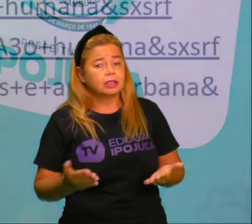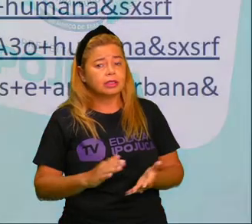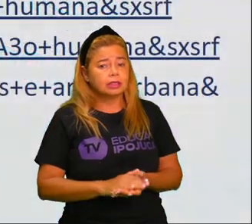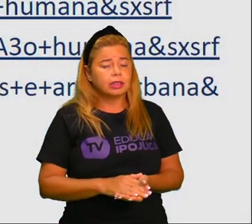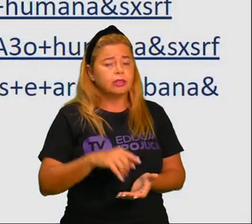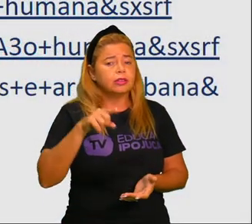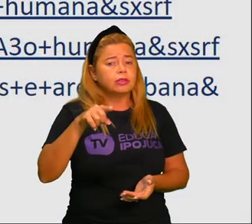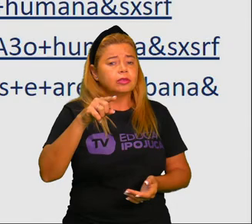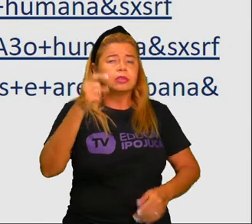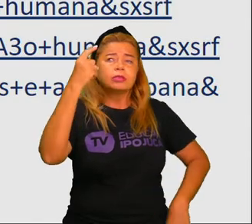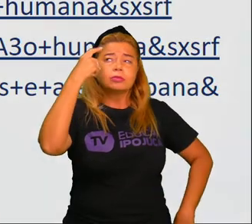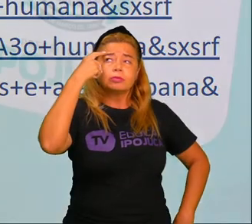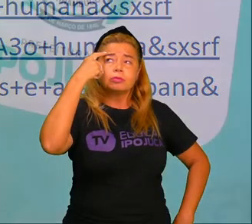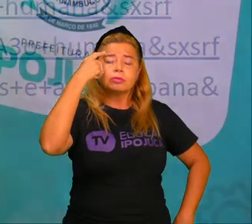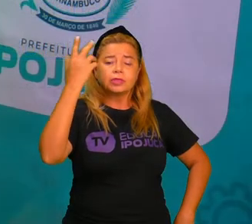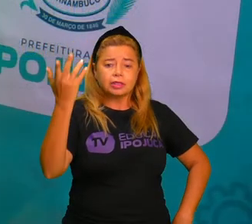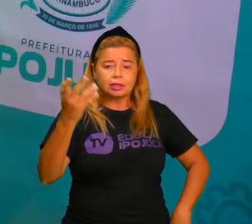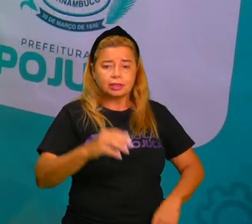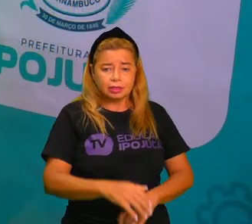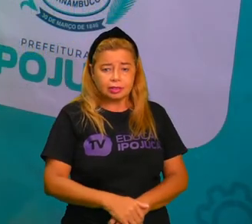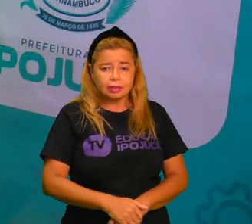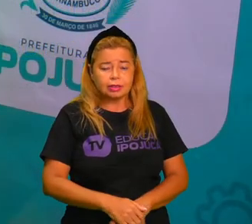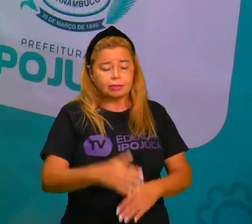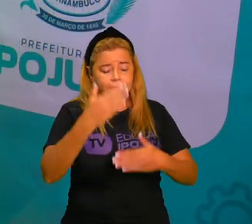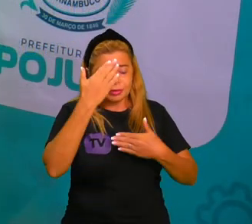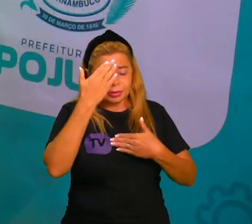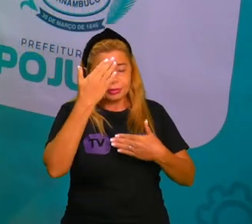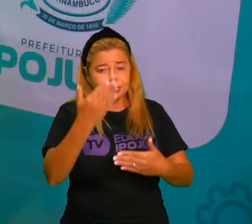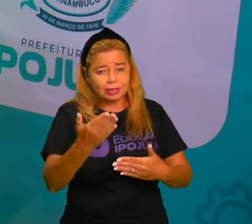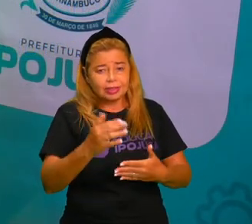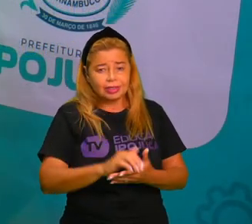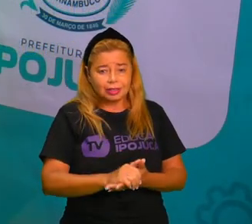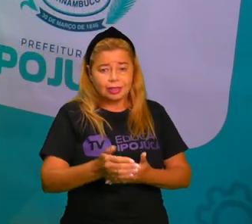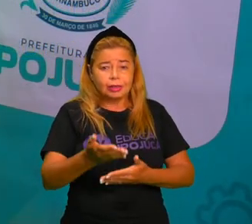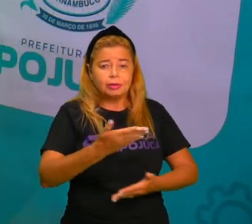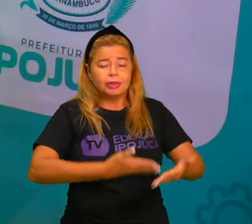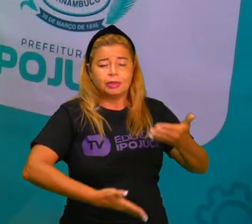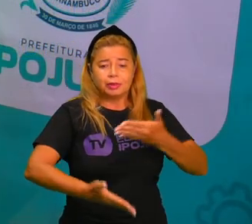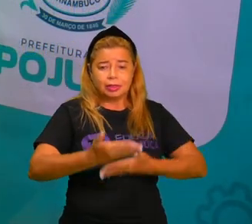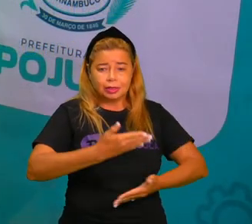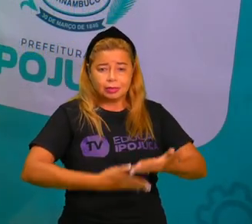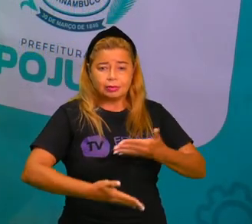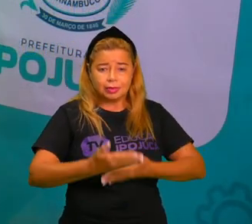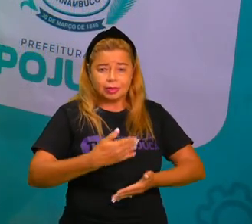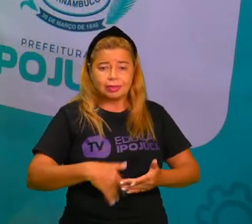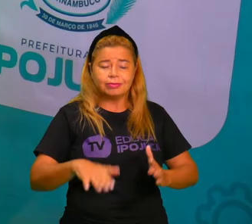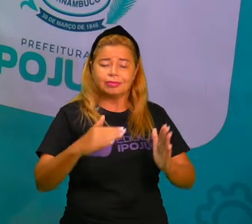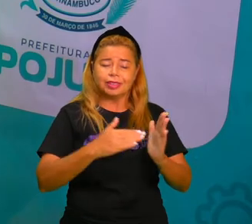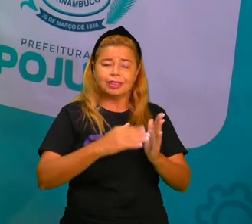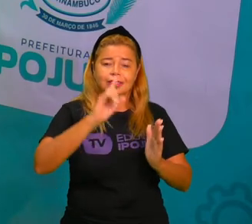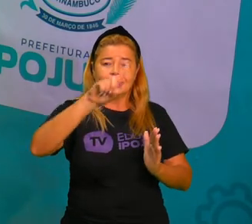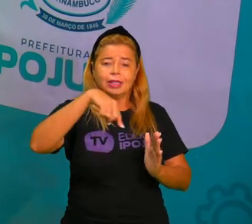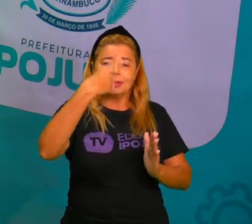reflexão para vocês e agradeço a participação e conto com vocês na próxima aula. Grata!